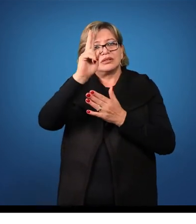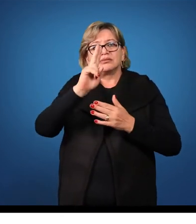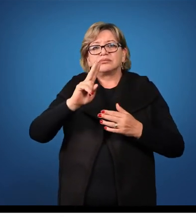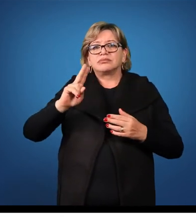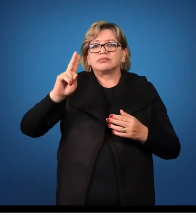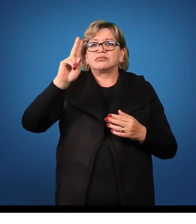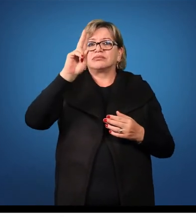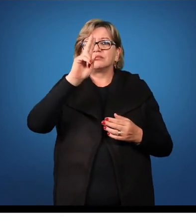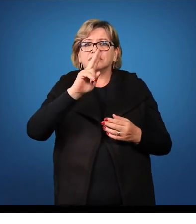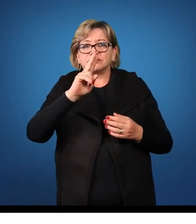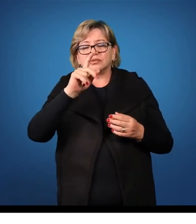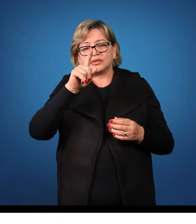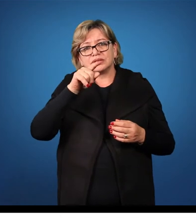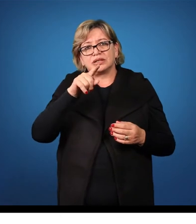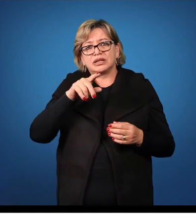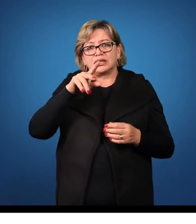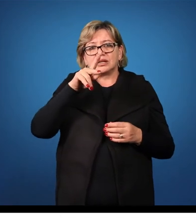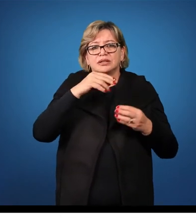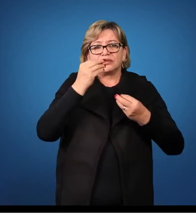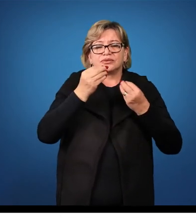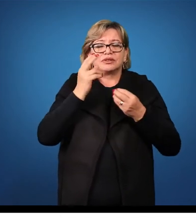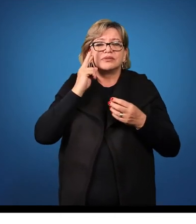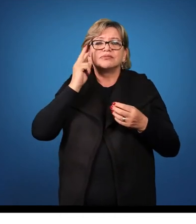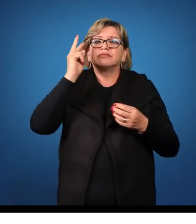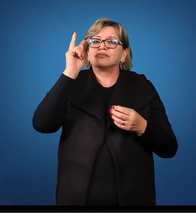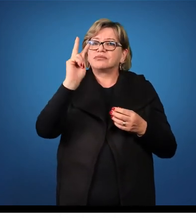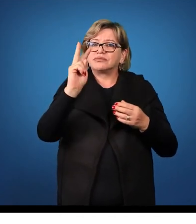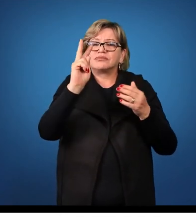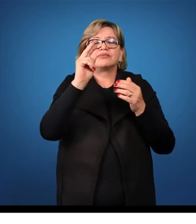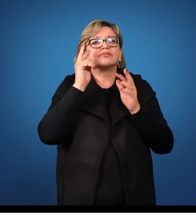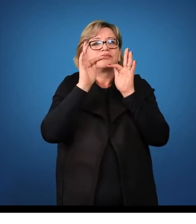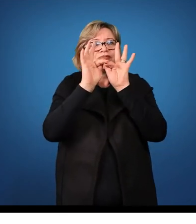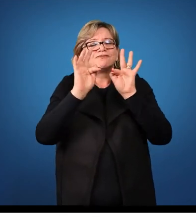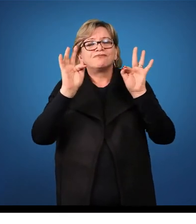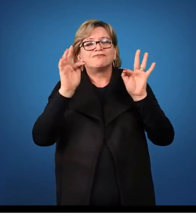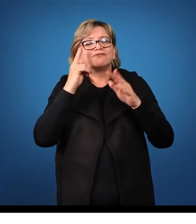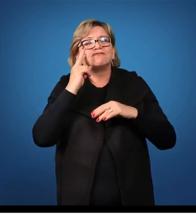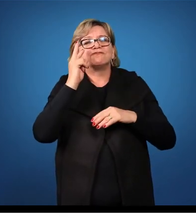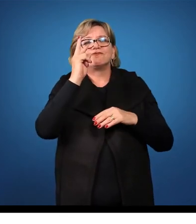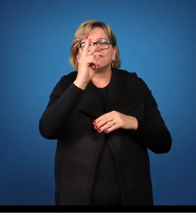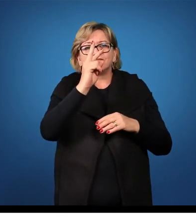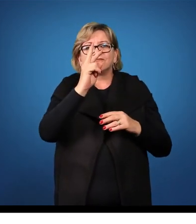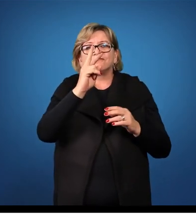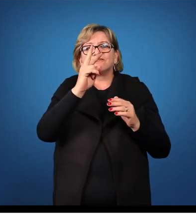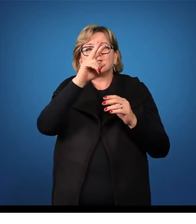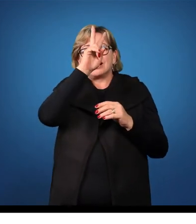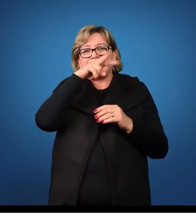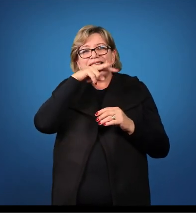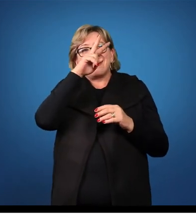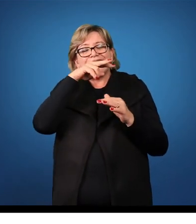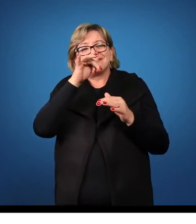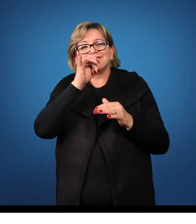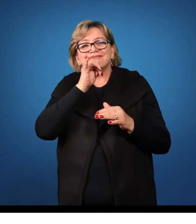a palavra PATRES, PATRES, PATRES, PATRI,